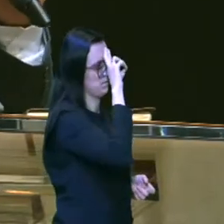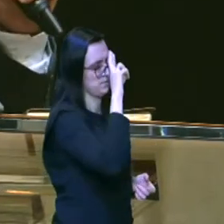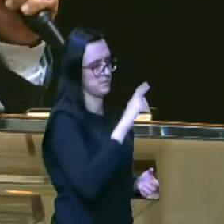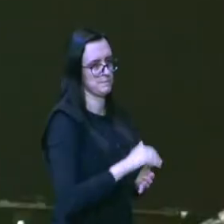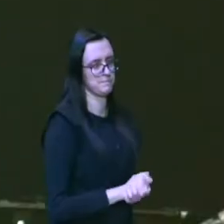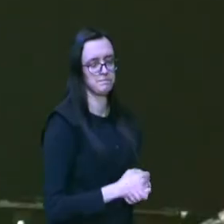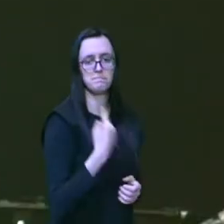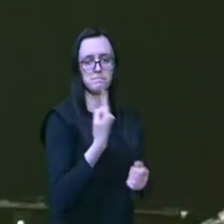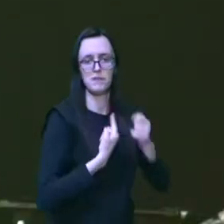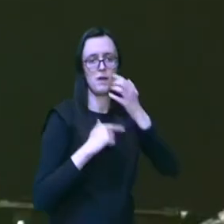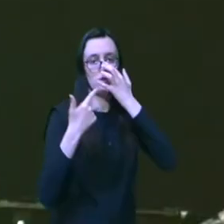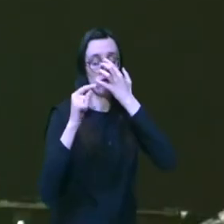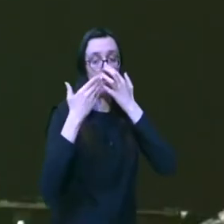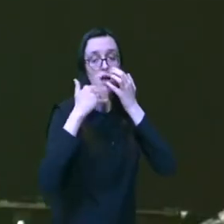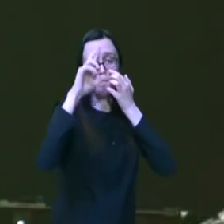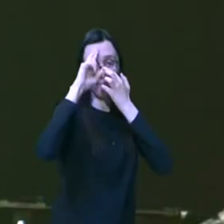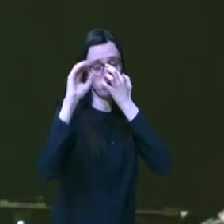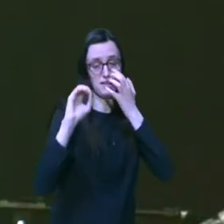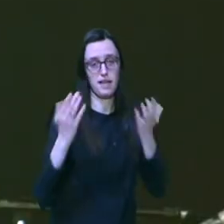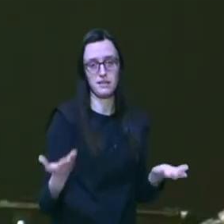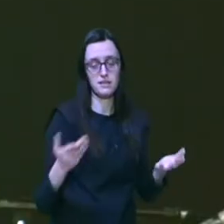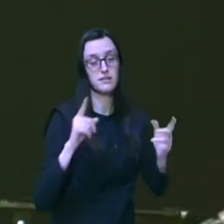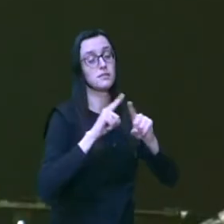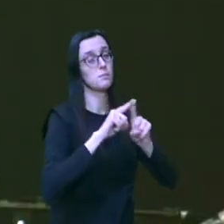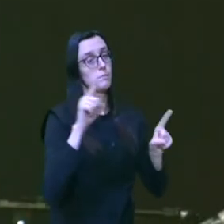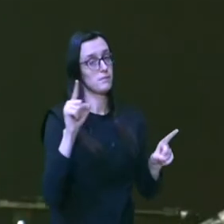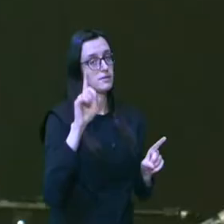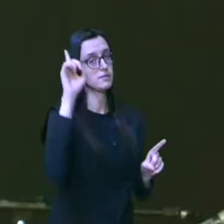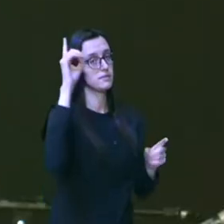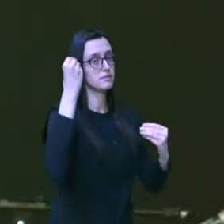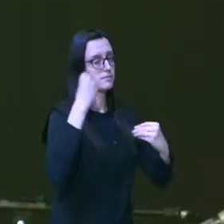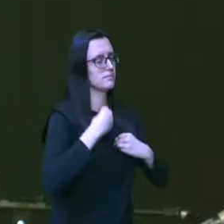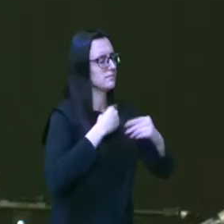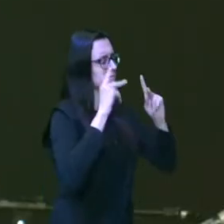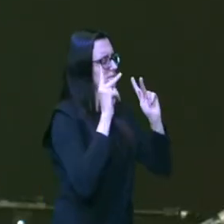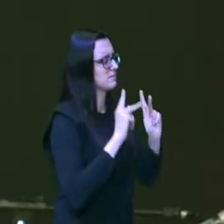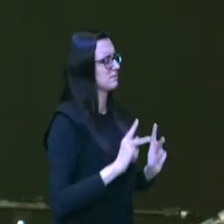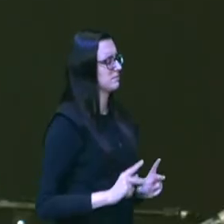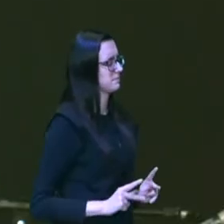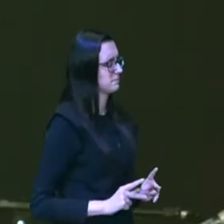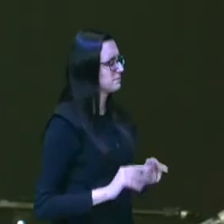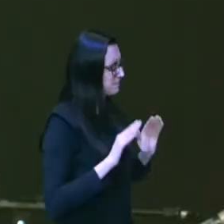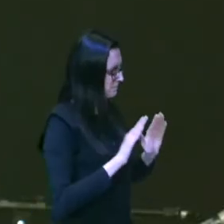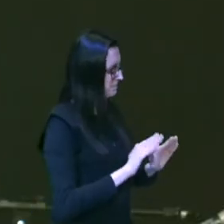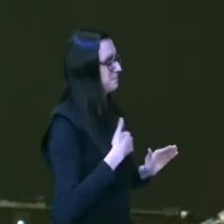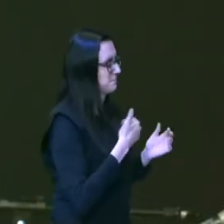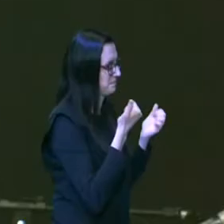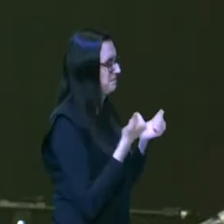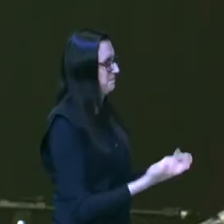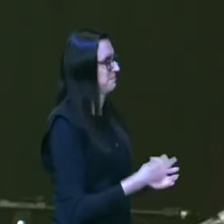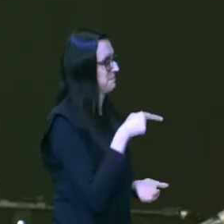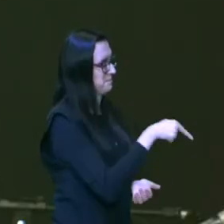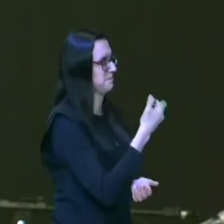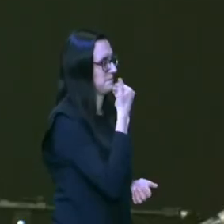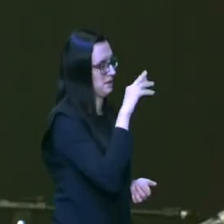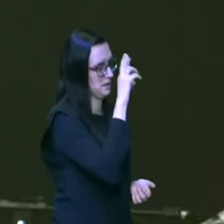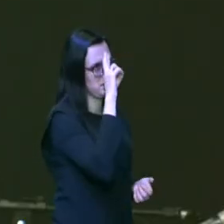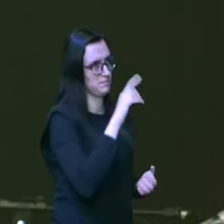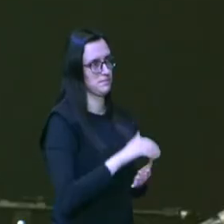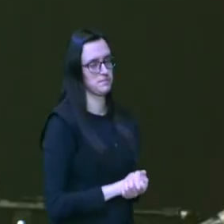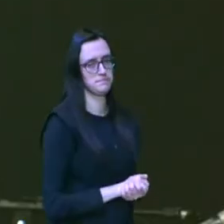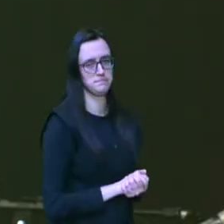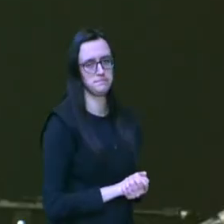nós não tínhamos o que almoçar mas Deus me deu paz no coração dizendo eu vou providenciar o seu almoço